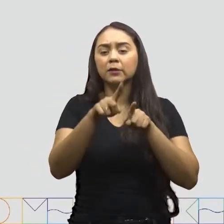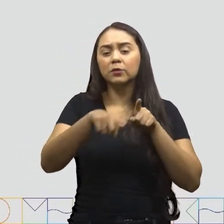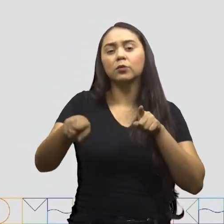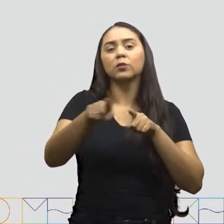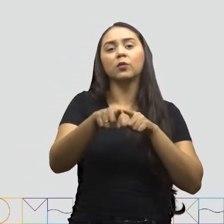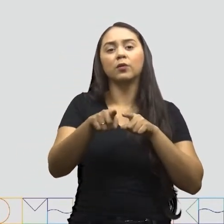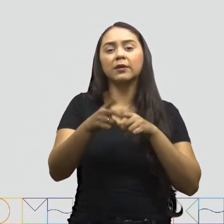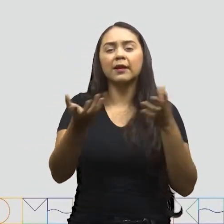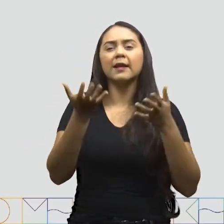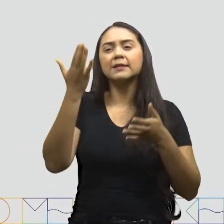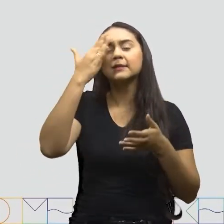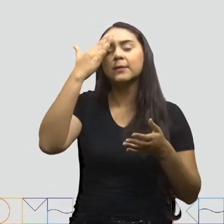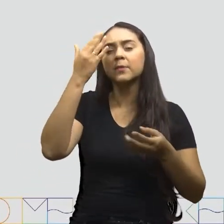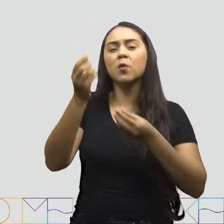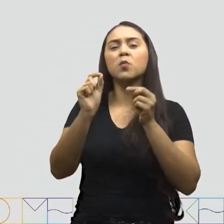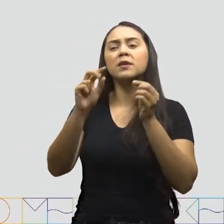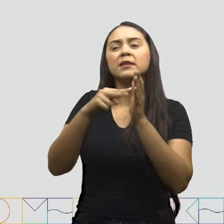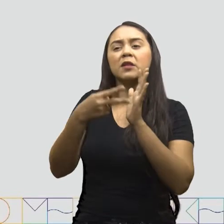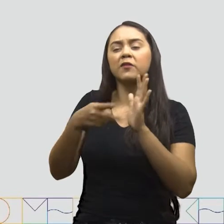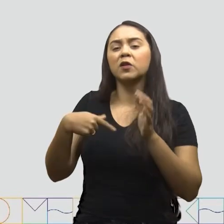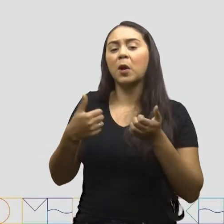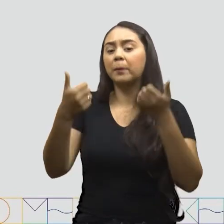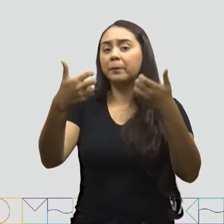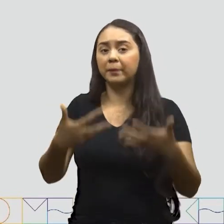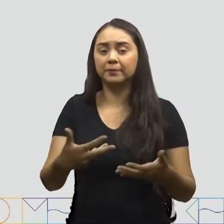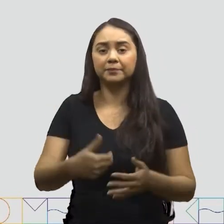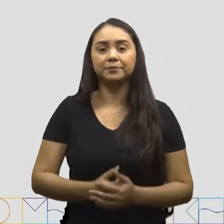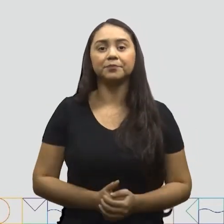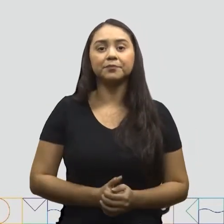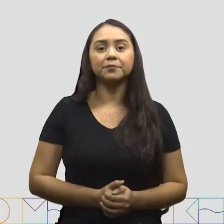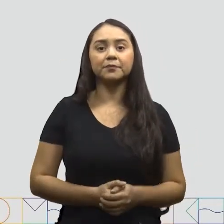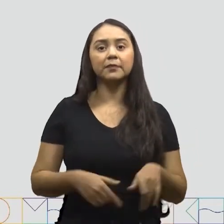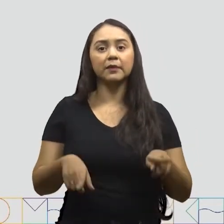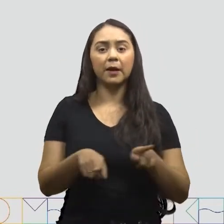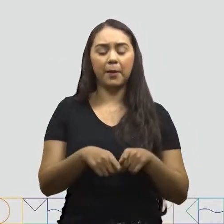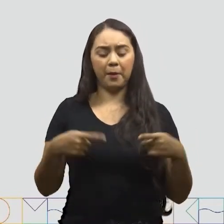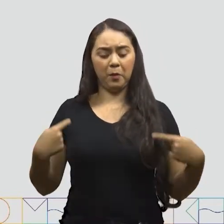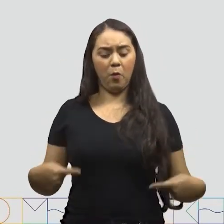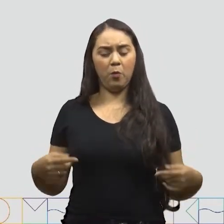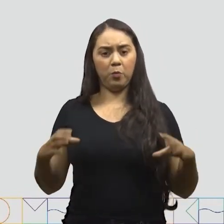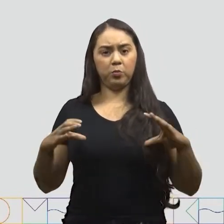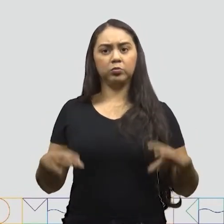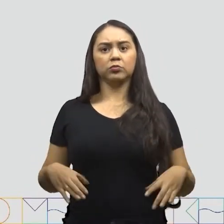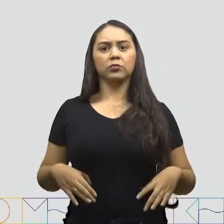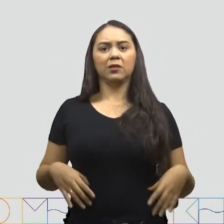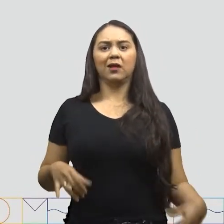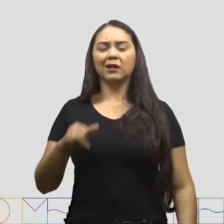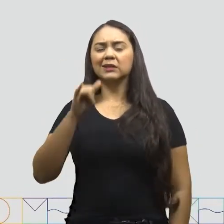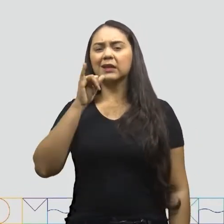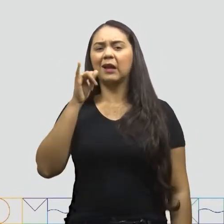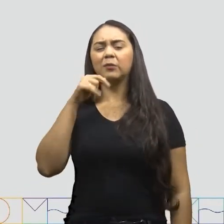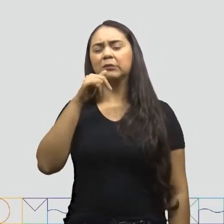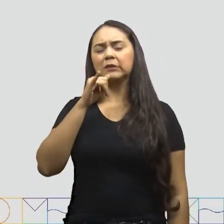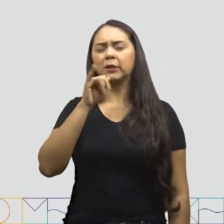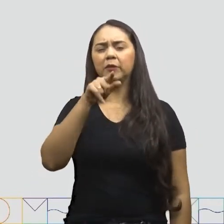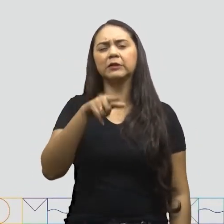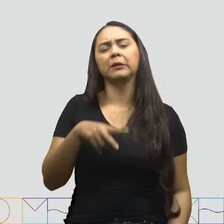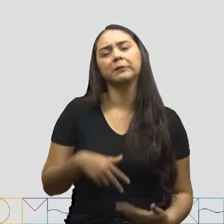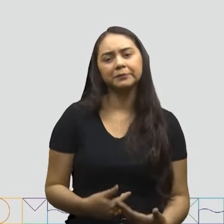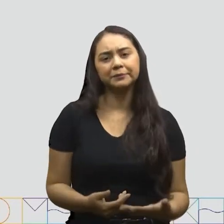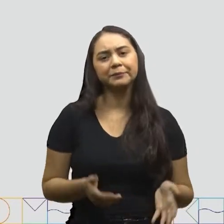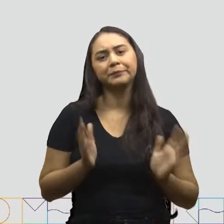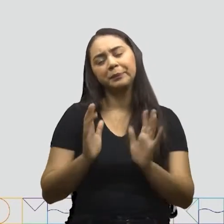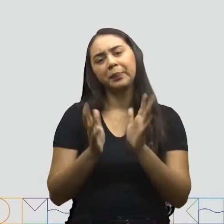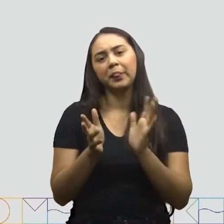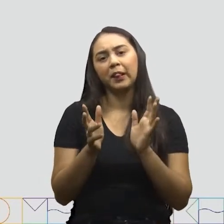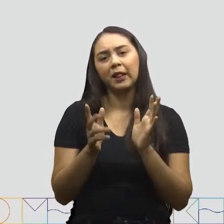todos entendam O que queremos transmitir A postura também é um fator importante Imagina só você apresentando